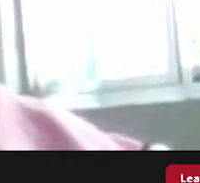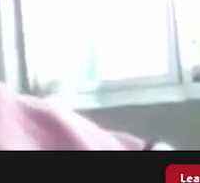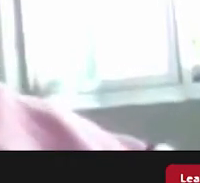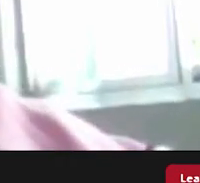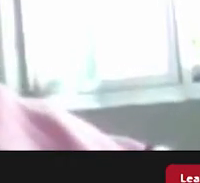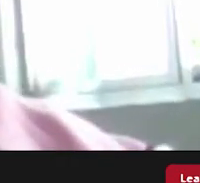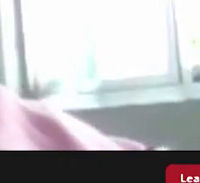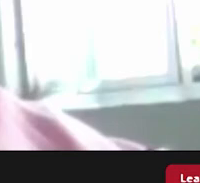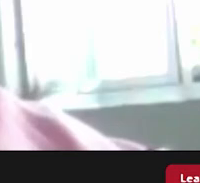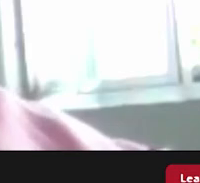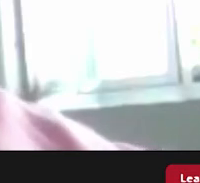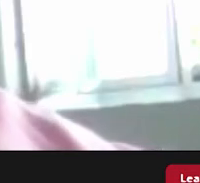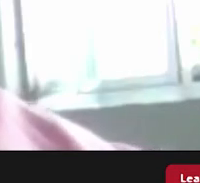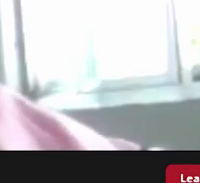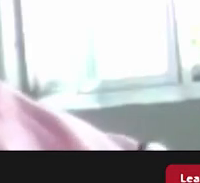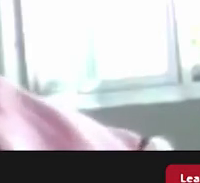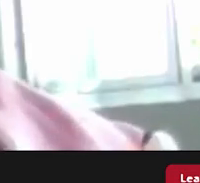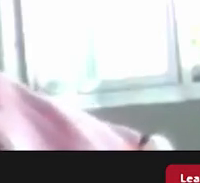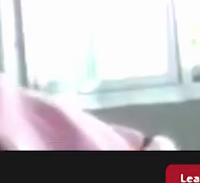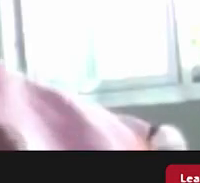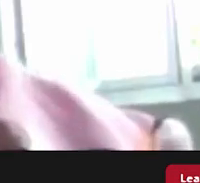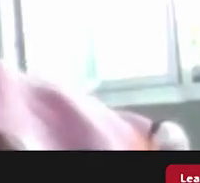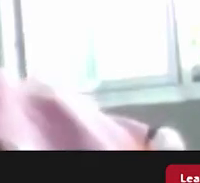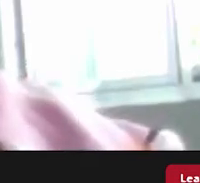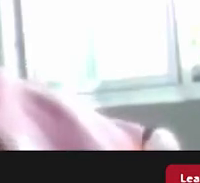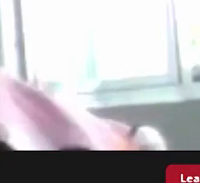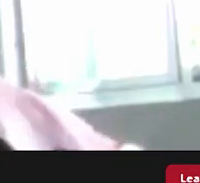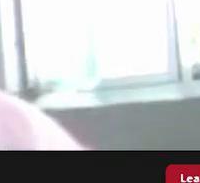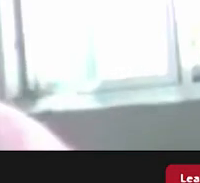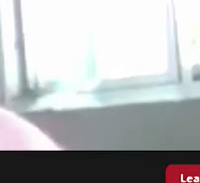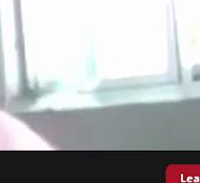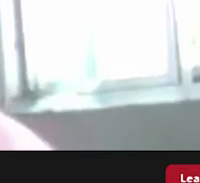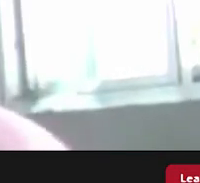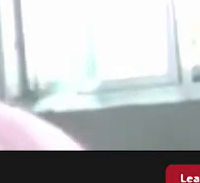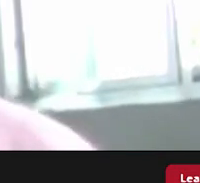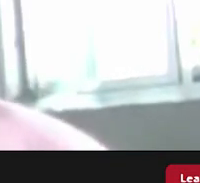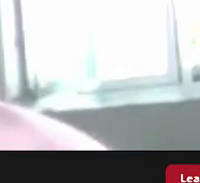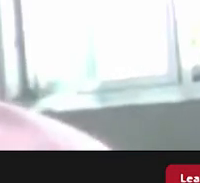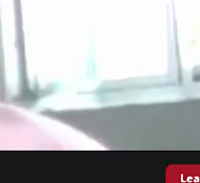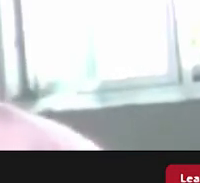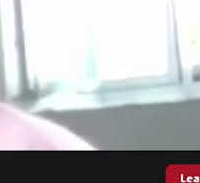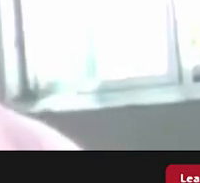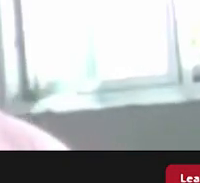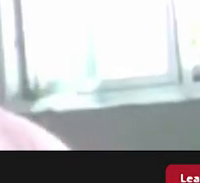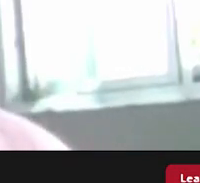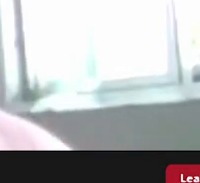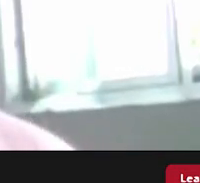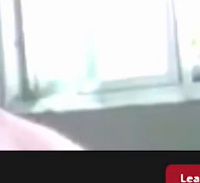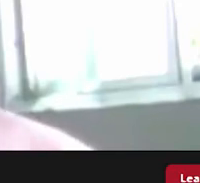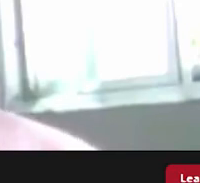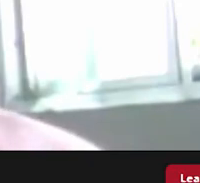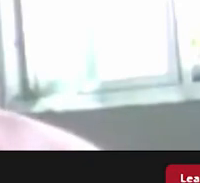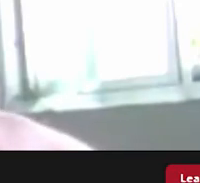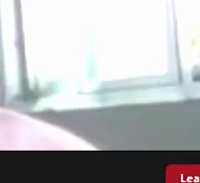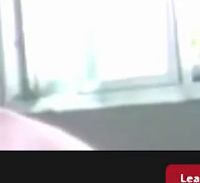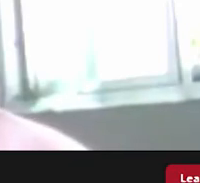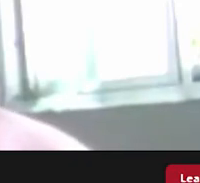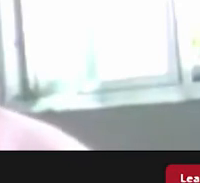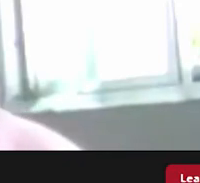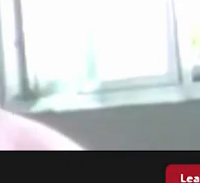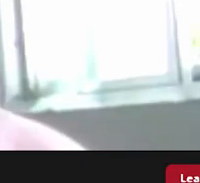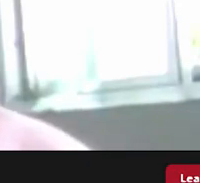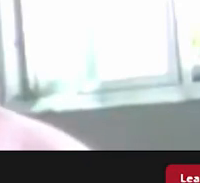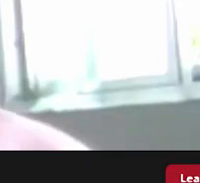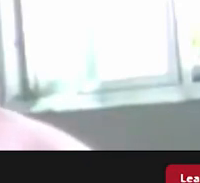uma perspectiva interessante e por fim porque eu sei que o horário está esgotado eu queria lembrar a todos